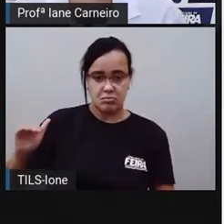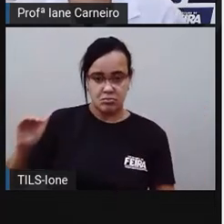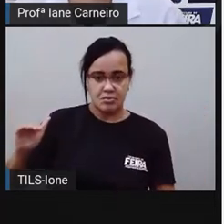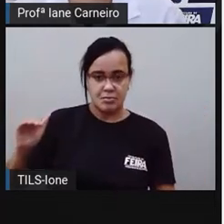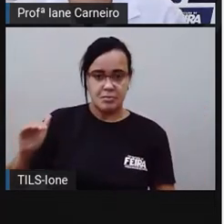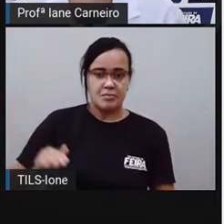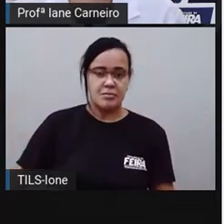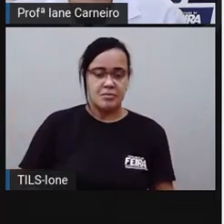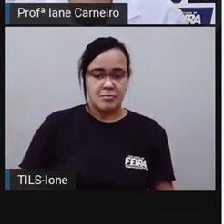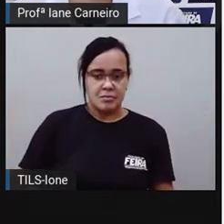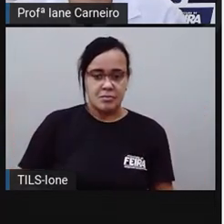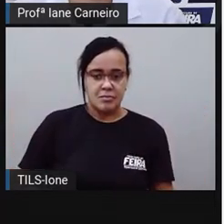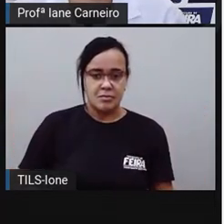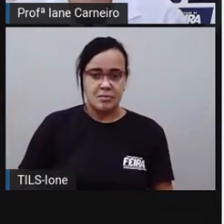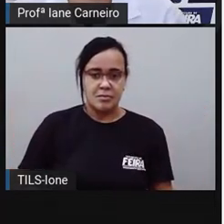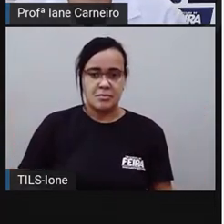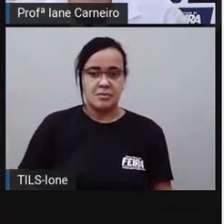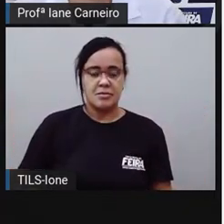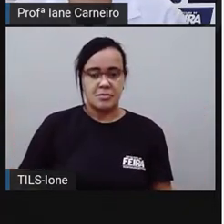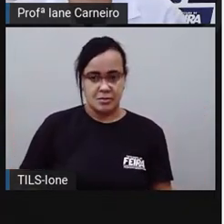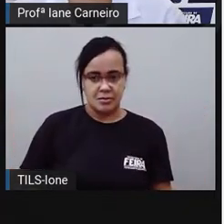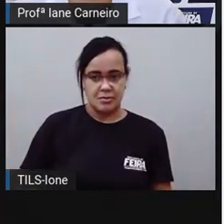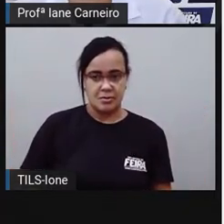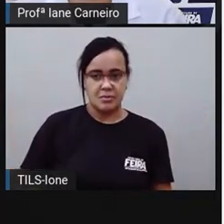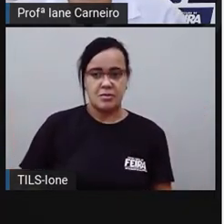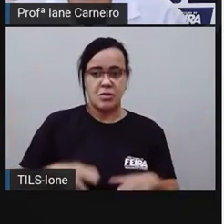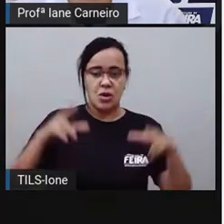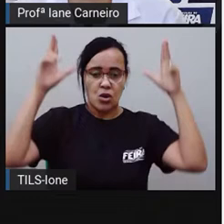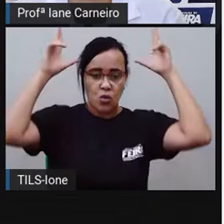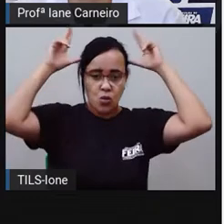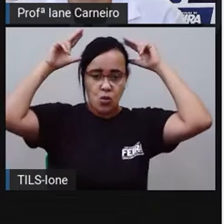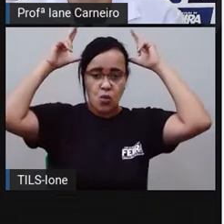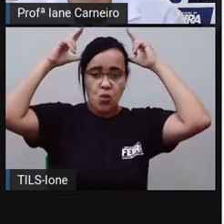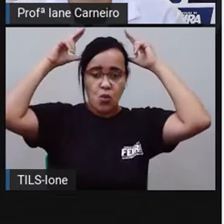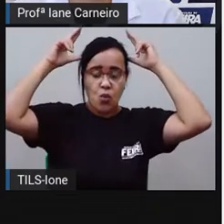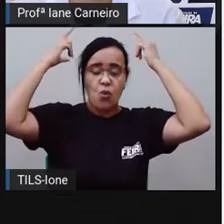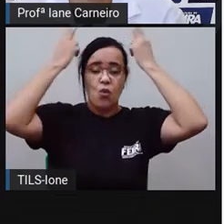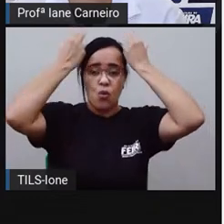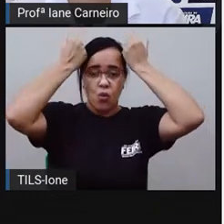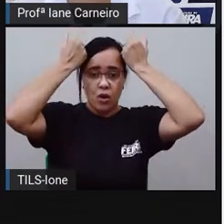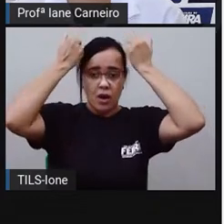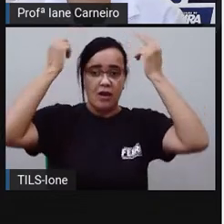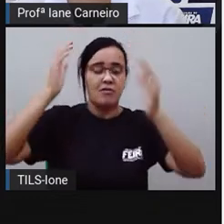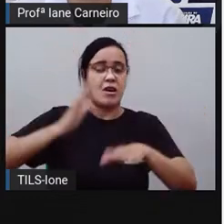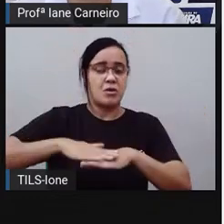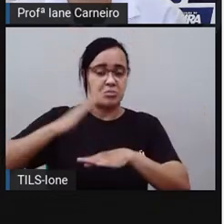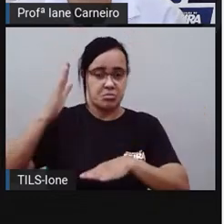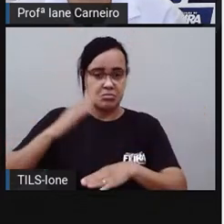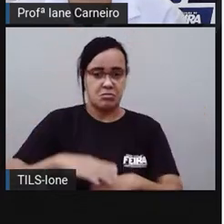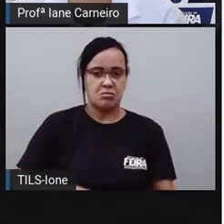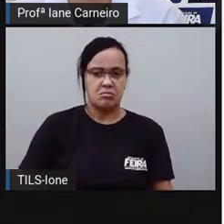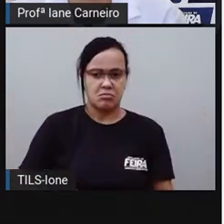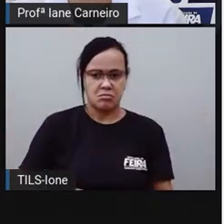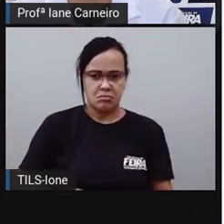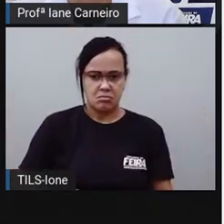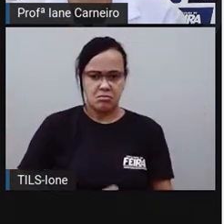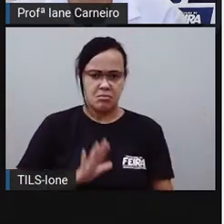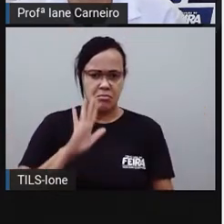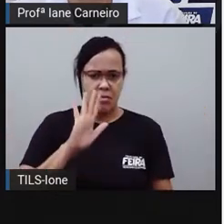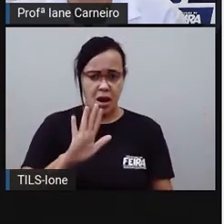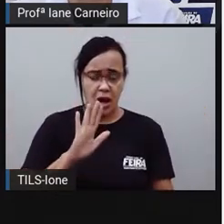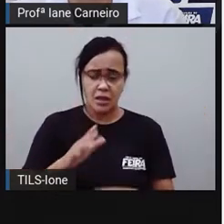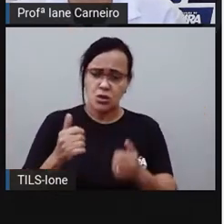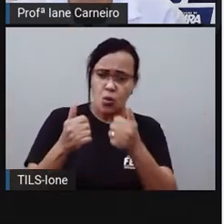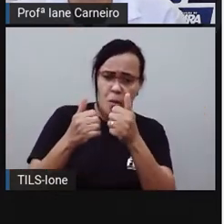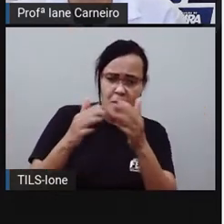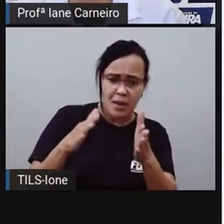O coelho é o menor. E o cavalo é o maior. Agora, se a gente começasse pelo mais alto,